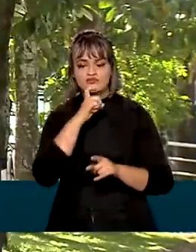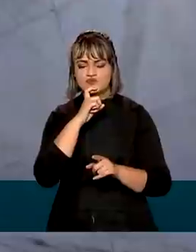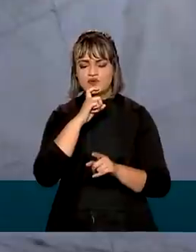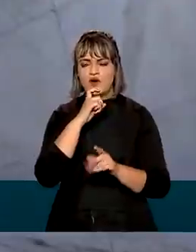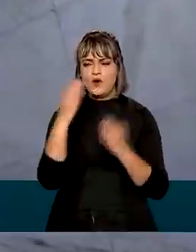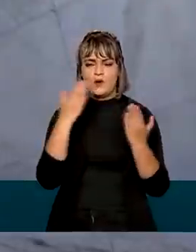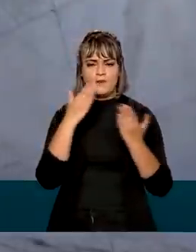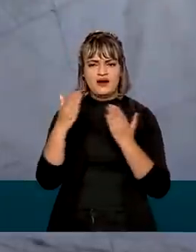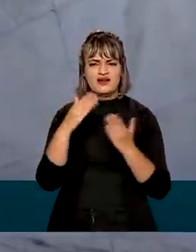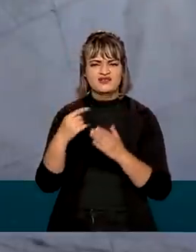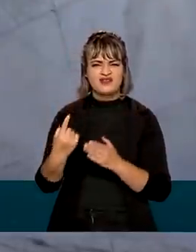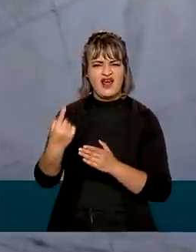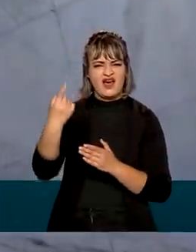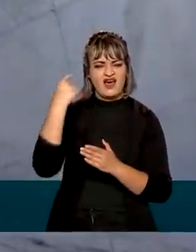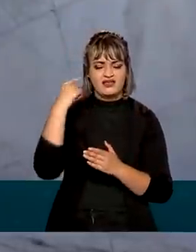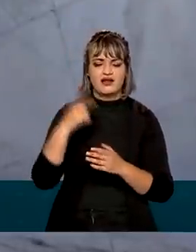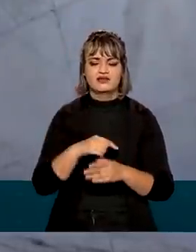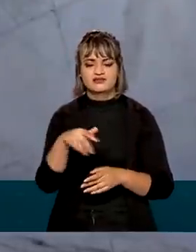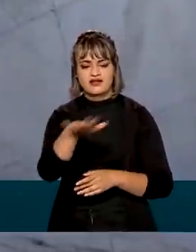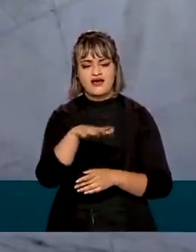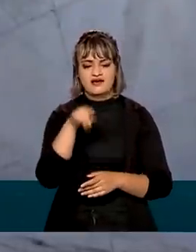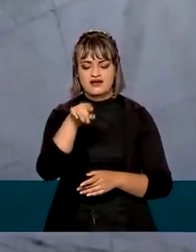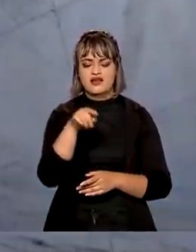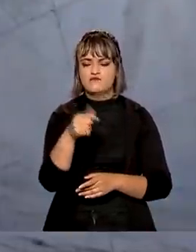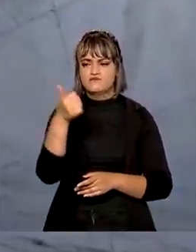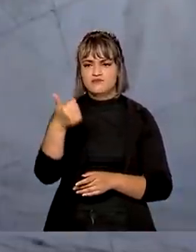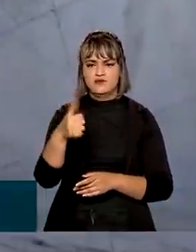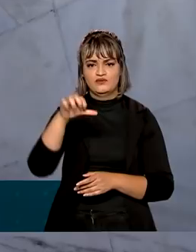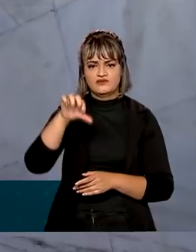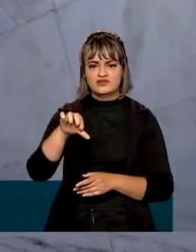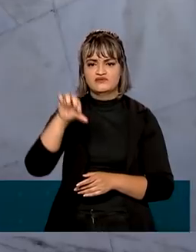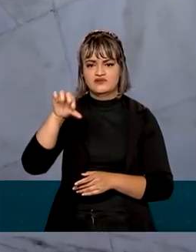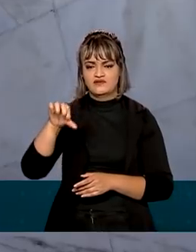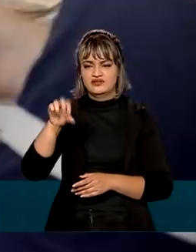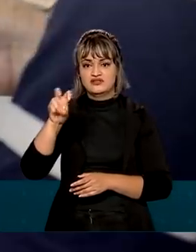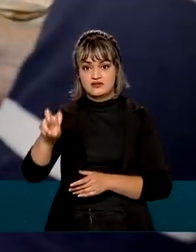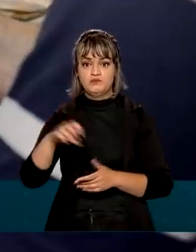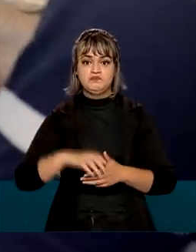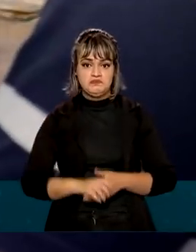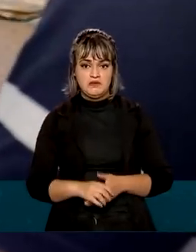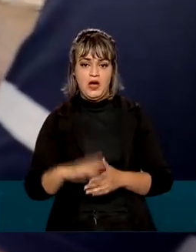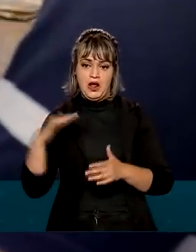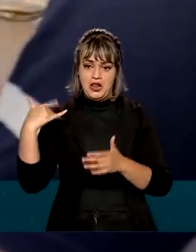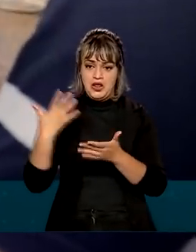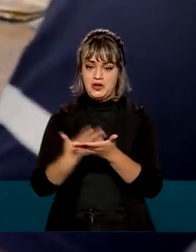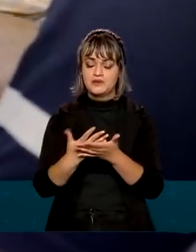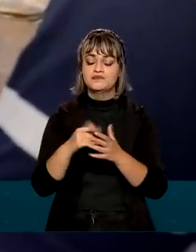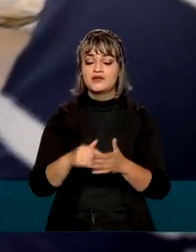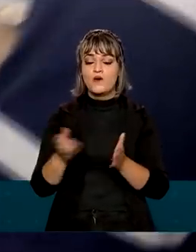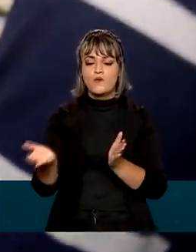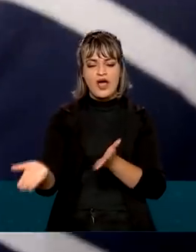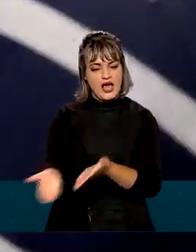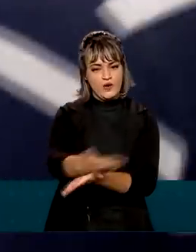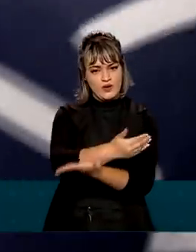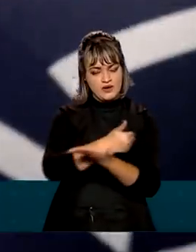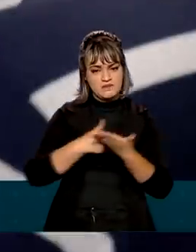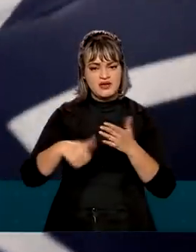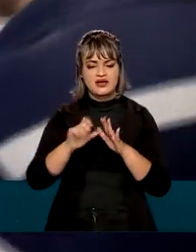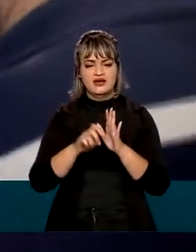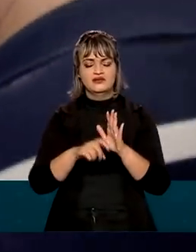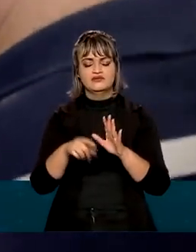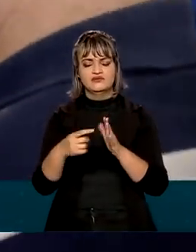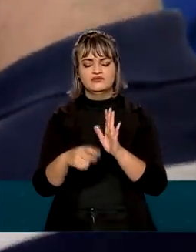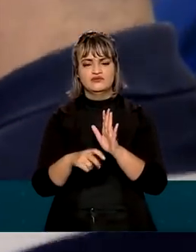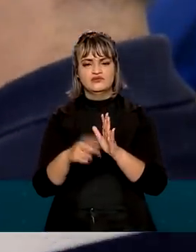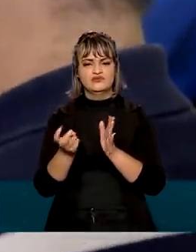desde o começo da série histórica da Receita Federal, em 1995. Ao todo, o recolhimento de tributos no mês